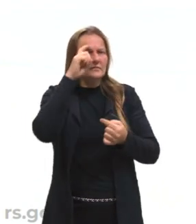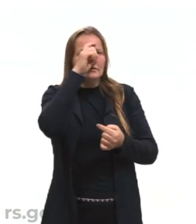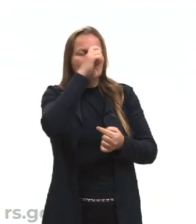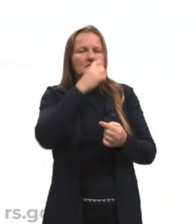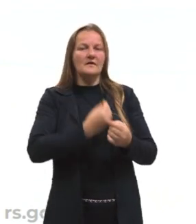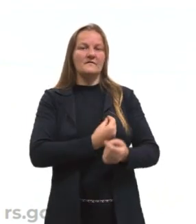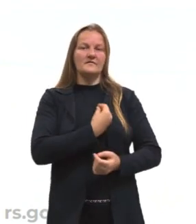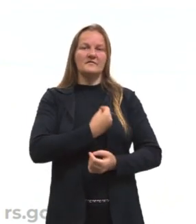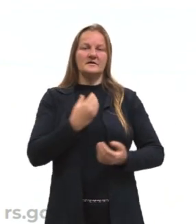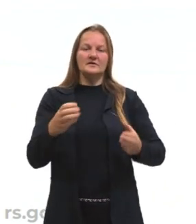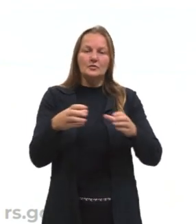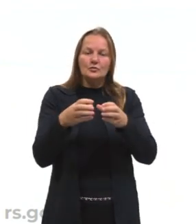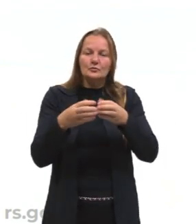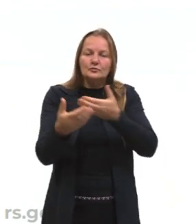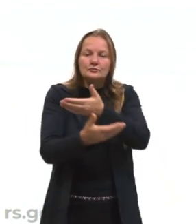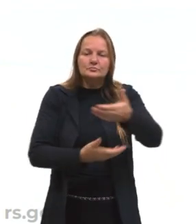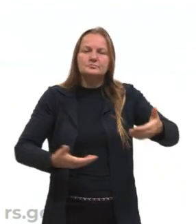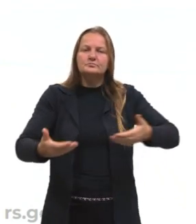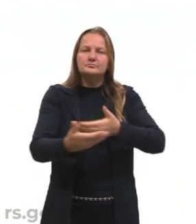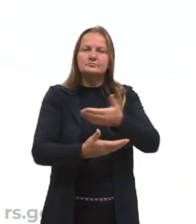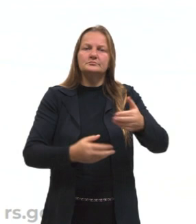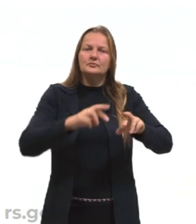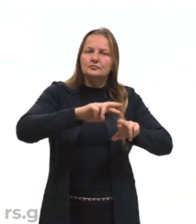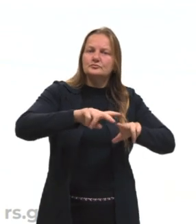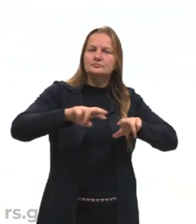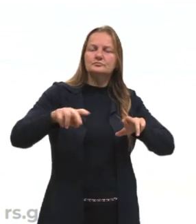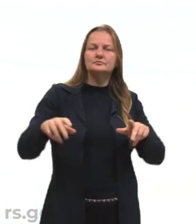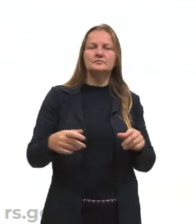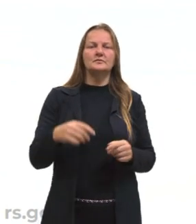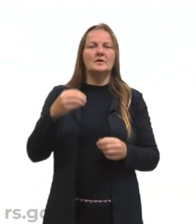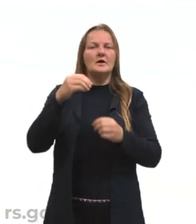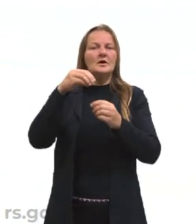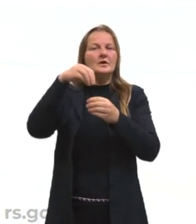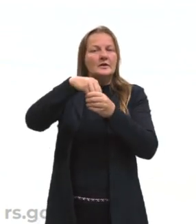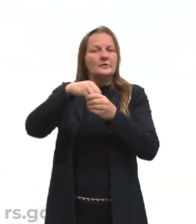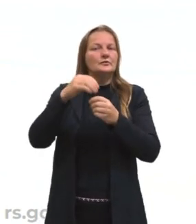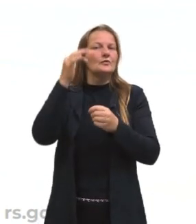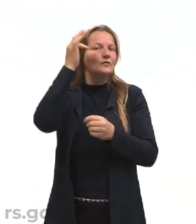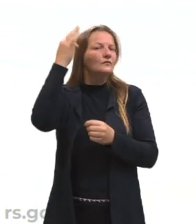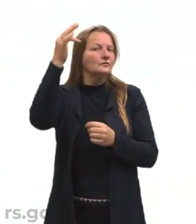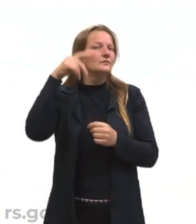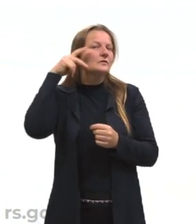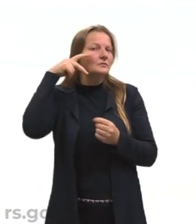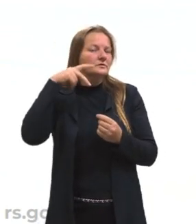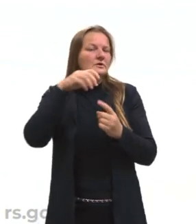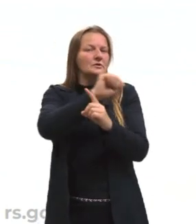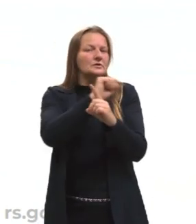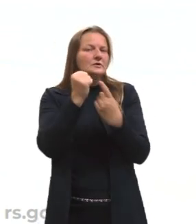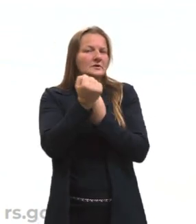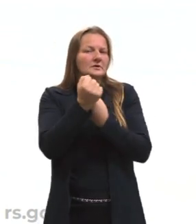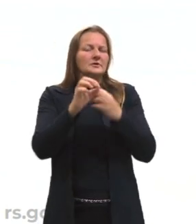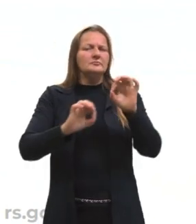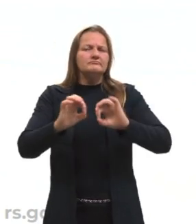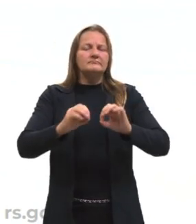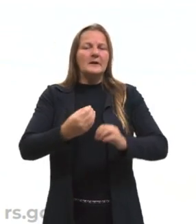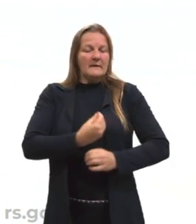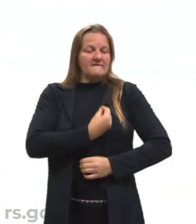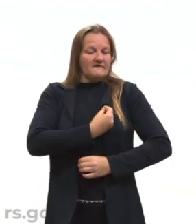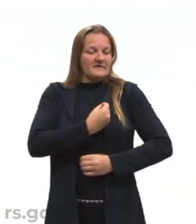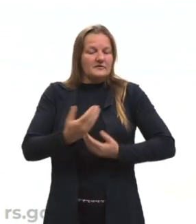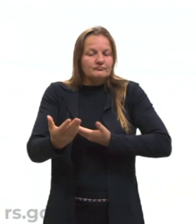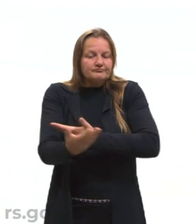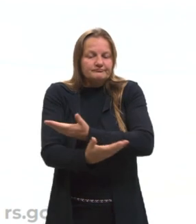vivência da sociedade. Nós vemos na aula de filosofia em política, a sociedade, a política, esse bem viver